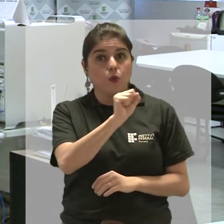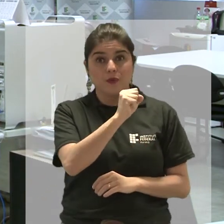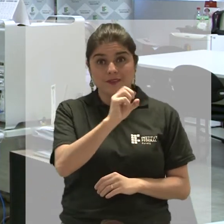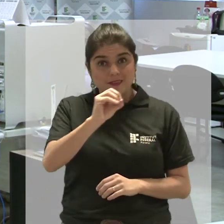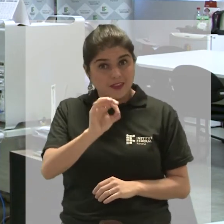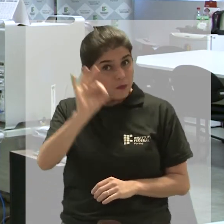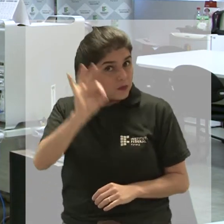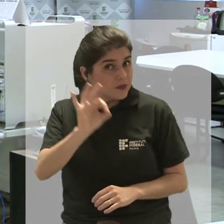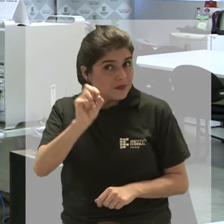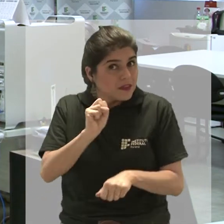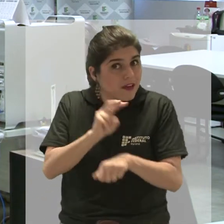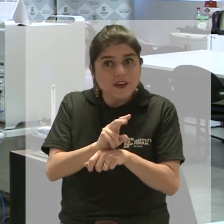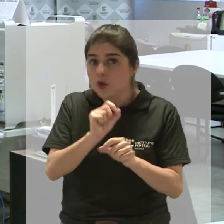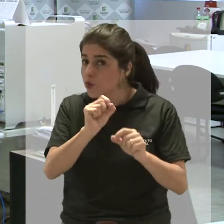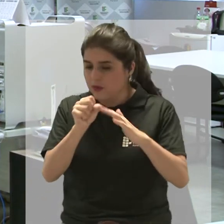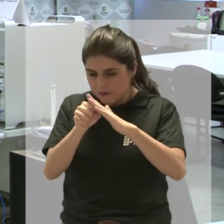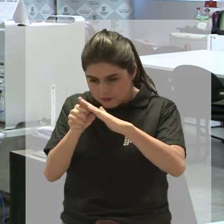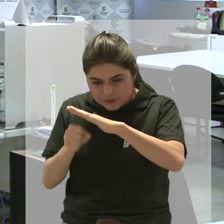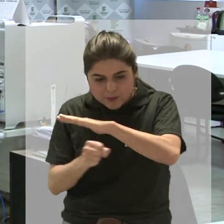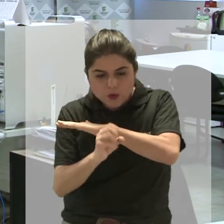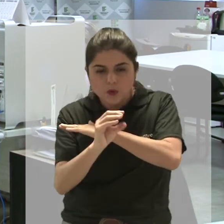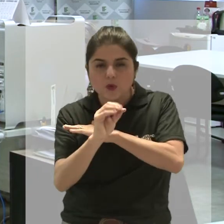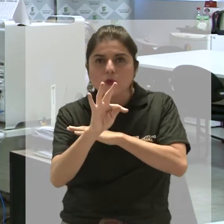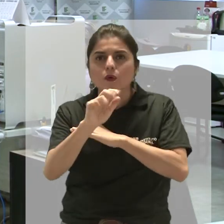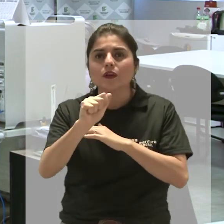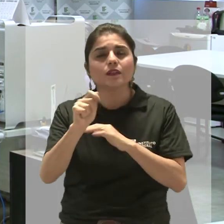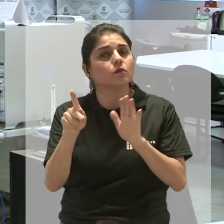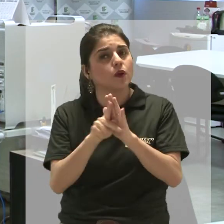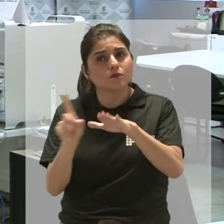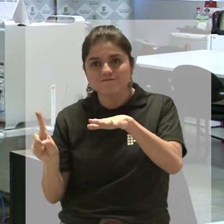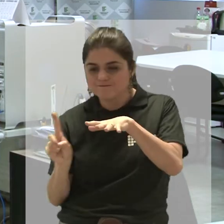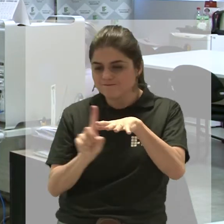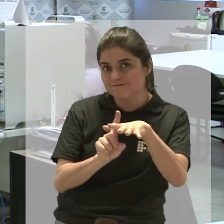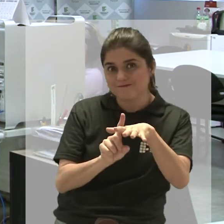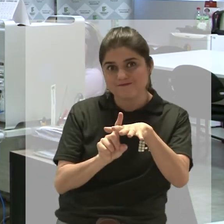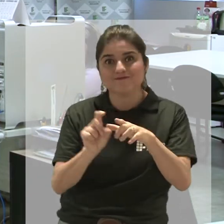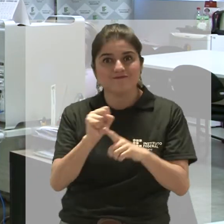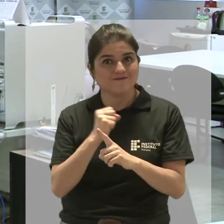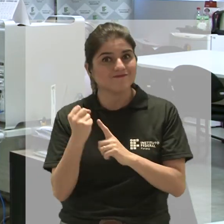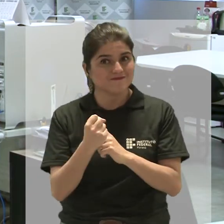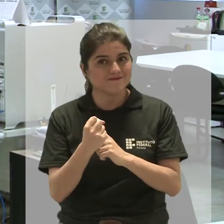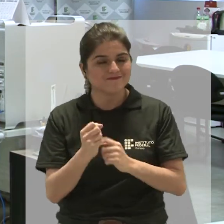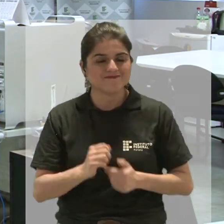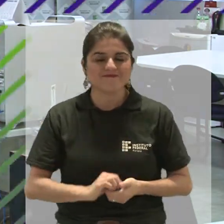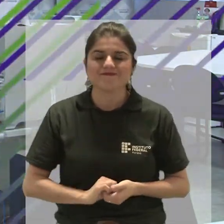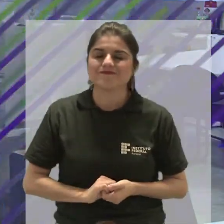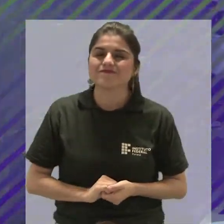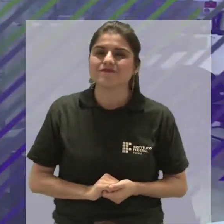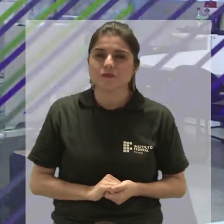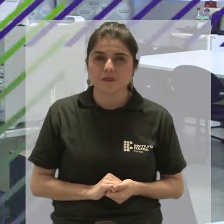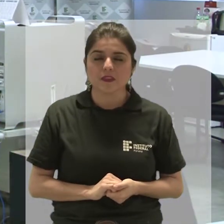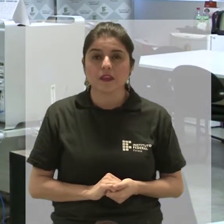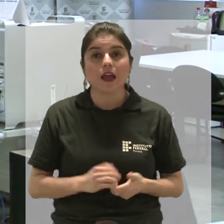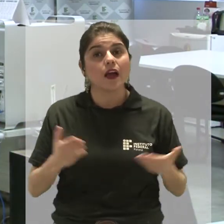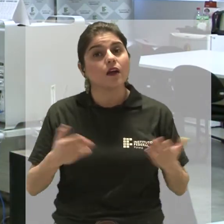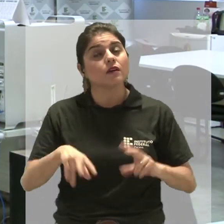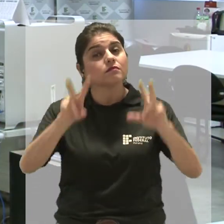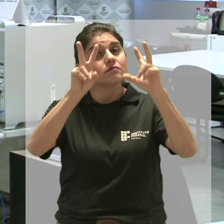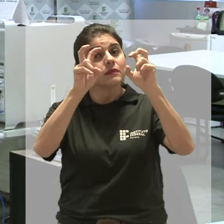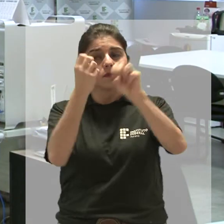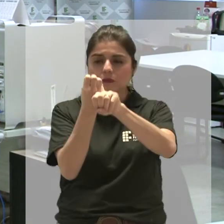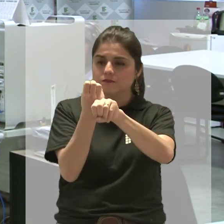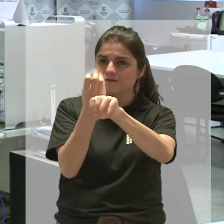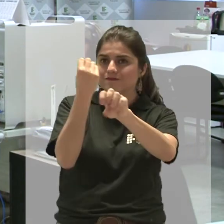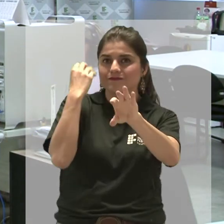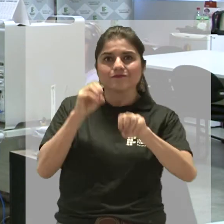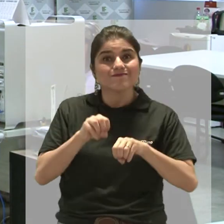das vagas oferecidas no nosso processo seletivo são destinadas às cotas de inclusão social. E o assunto